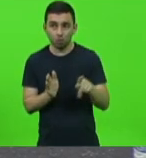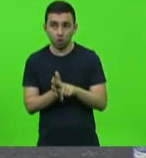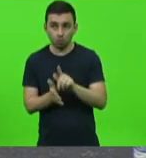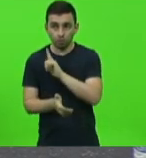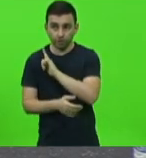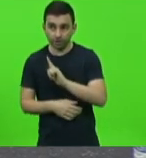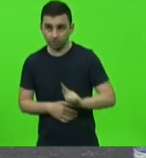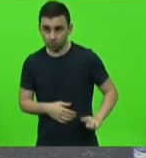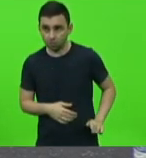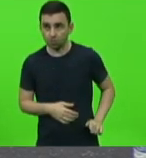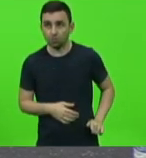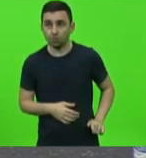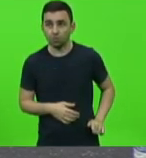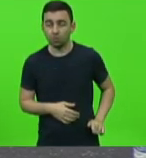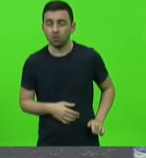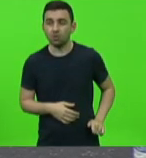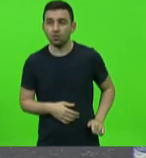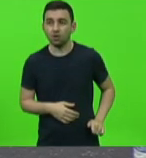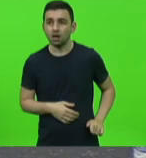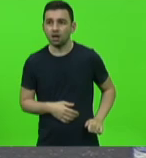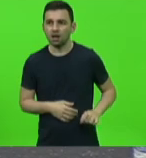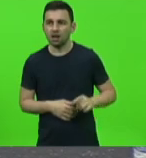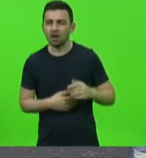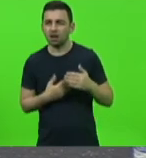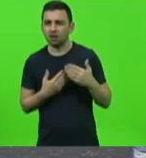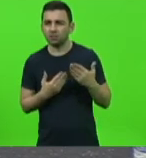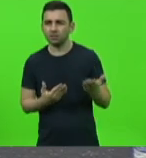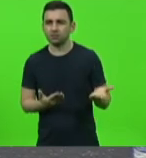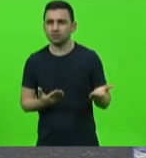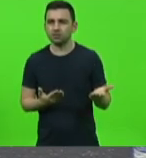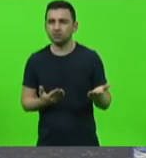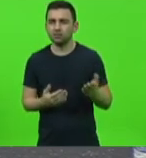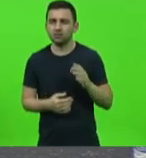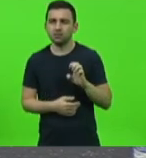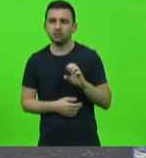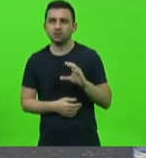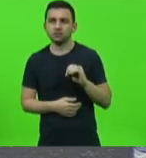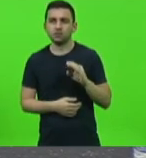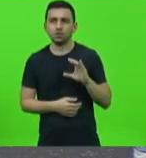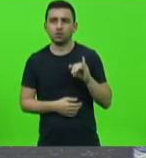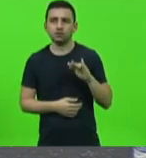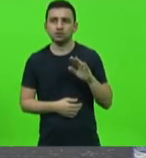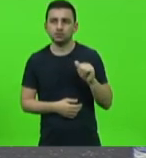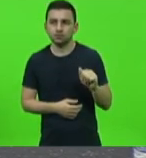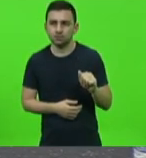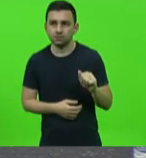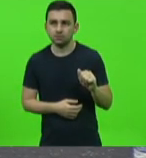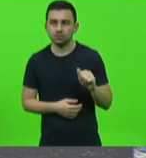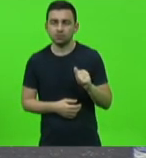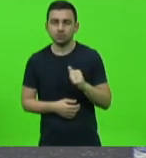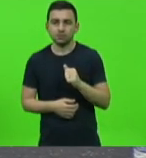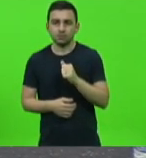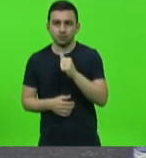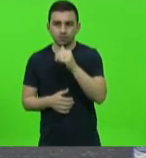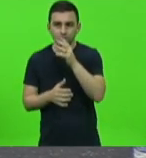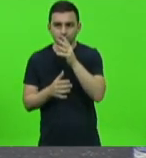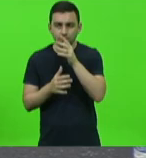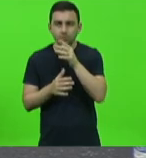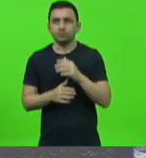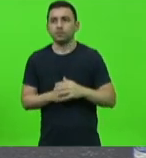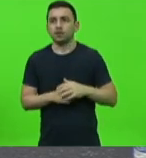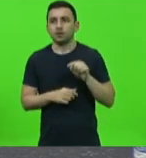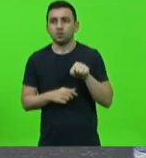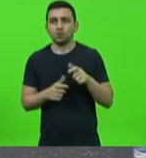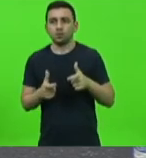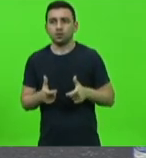a Escócia para participar de uma conferência mundial sobre o meio ambiente e